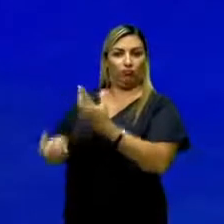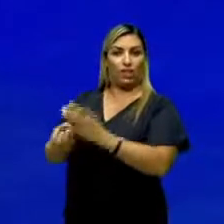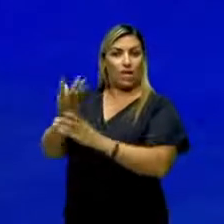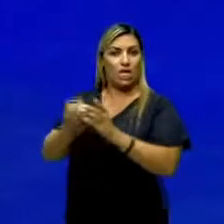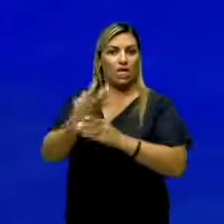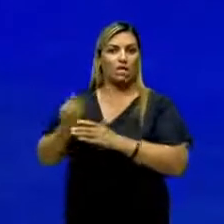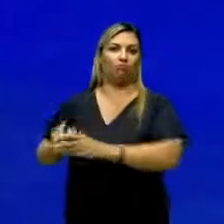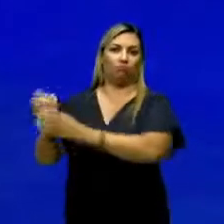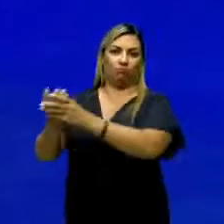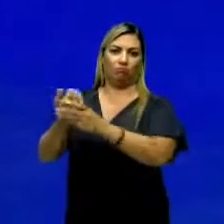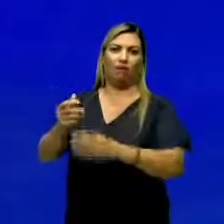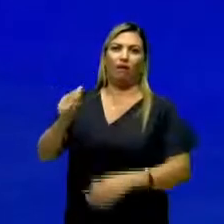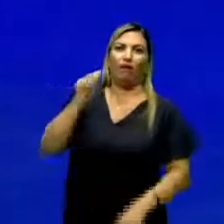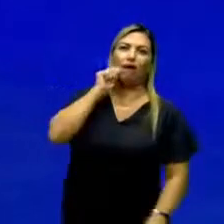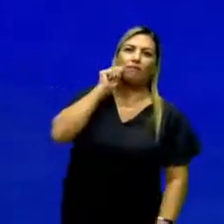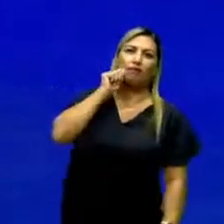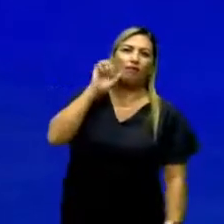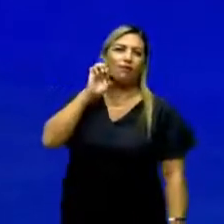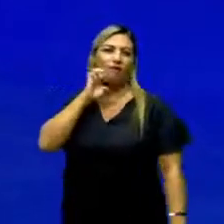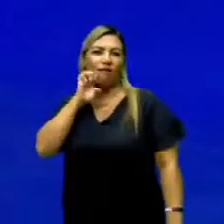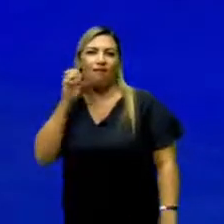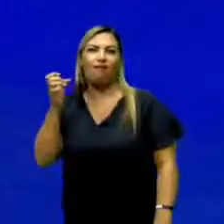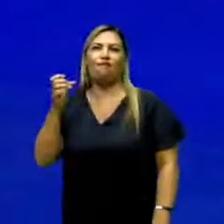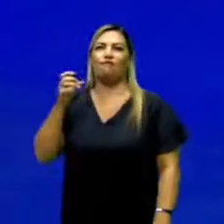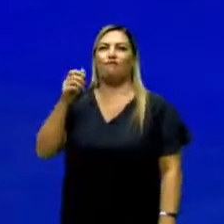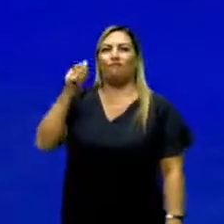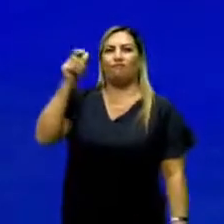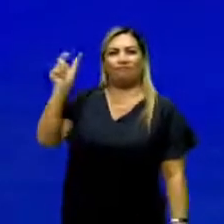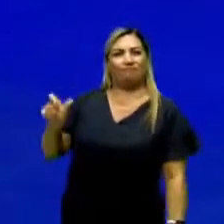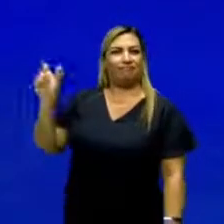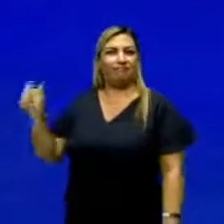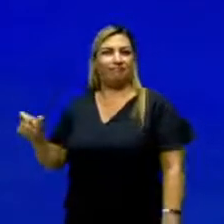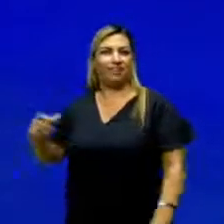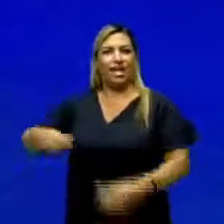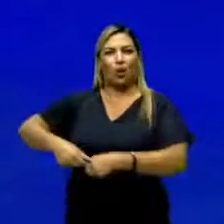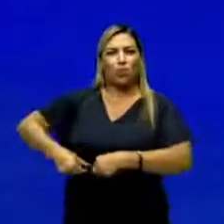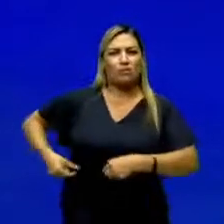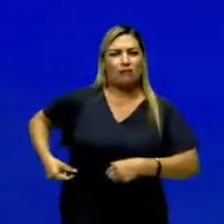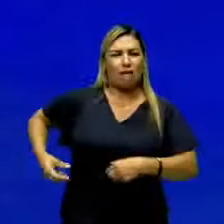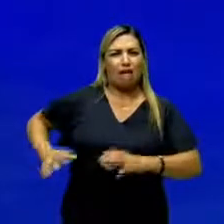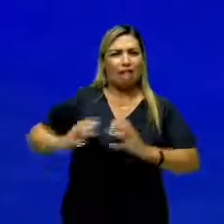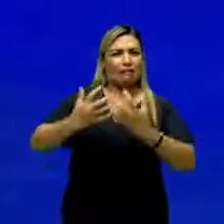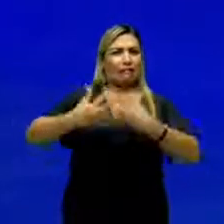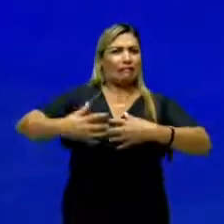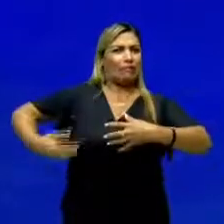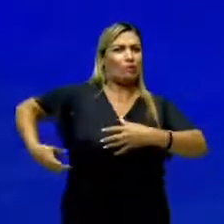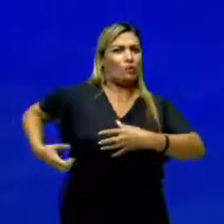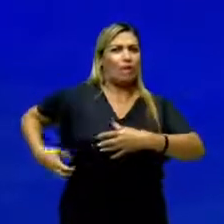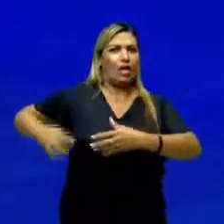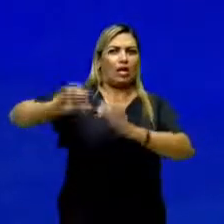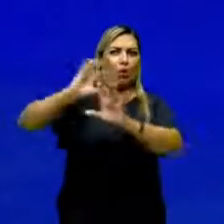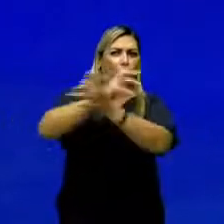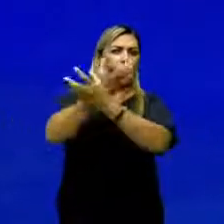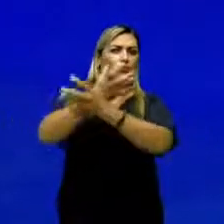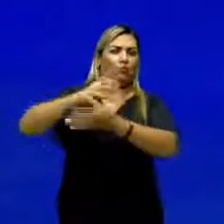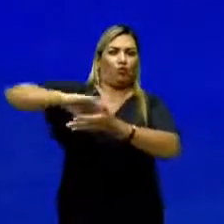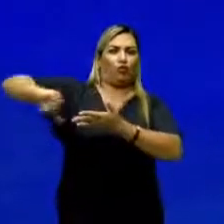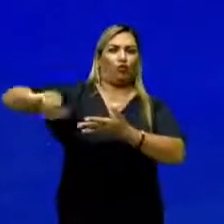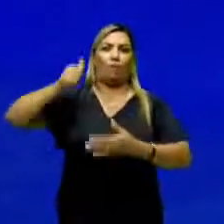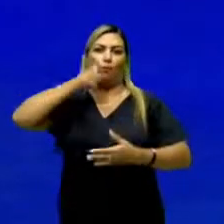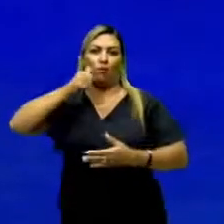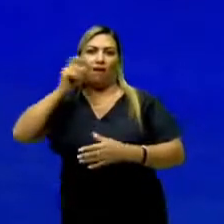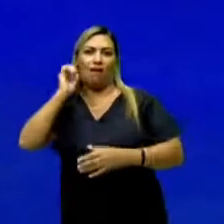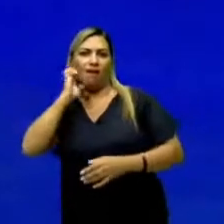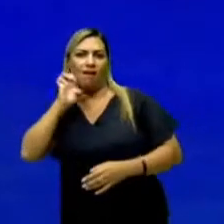Aquela história de que Adão e Eva, Eva feita da costela de Adão, não existe aqui. Por quê? Porque eu preciso de uma